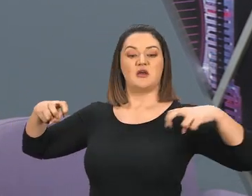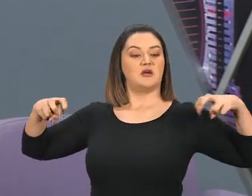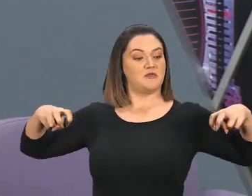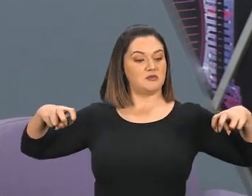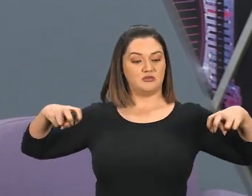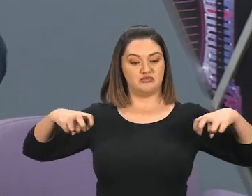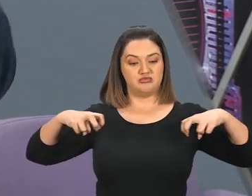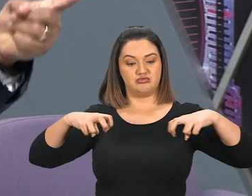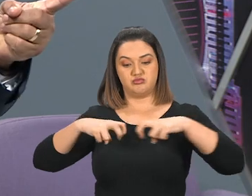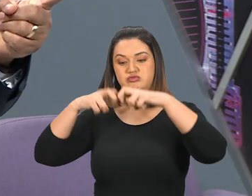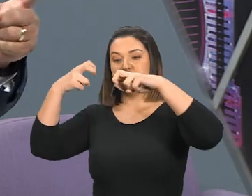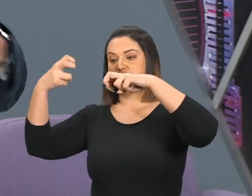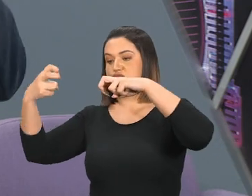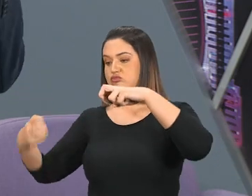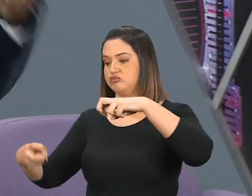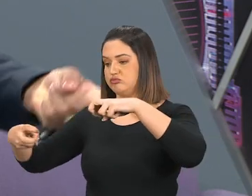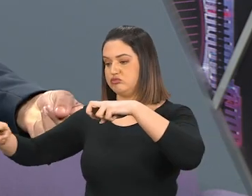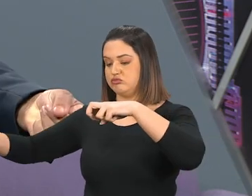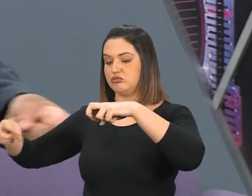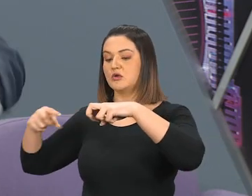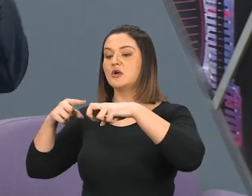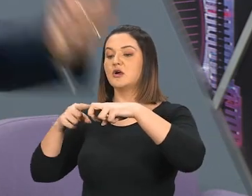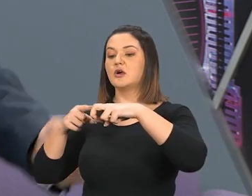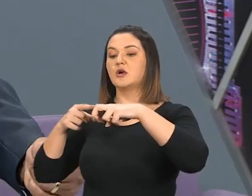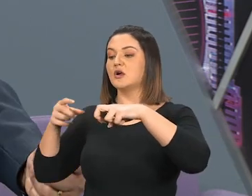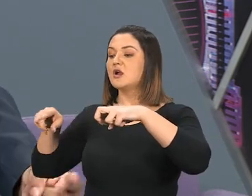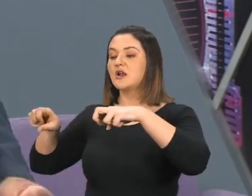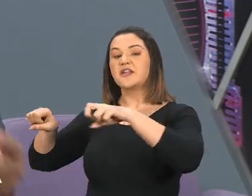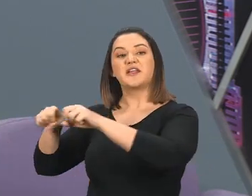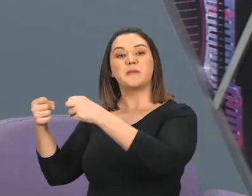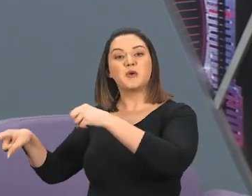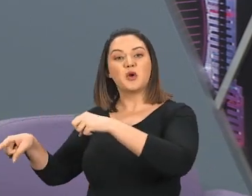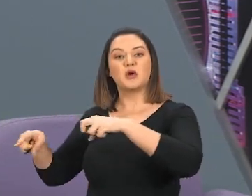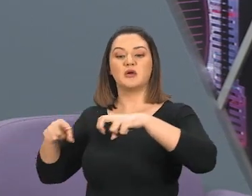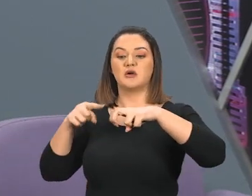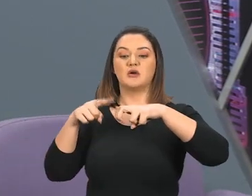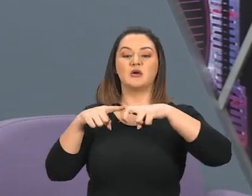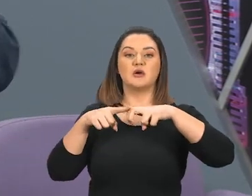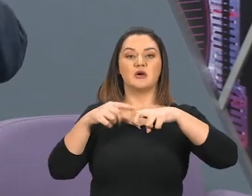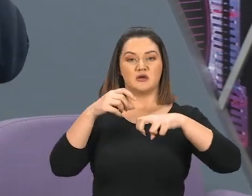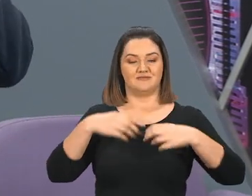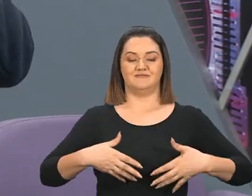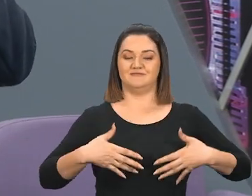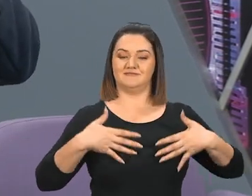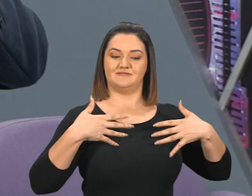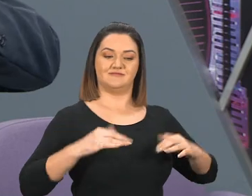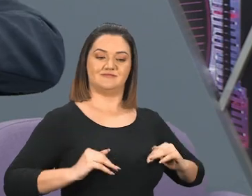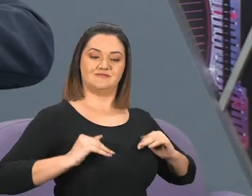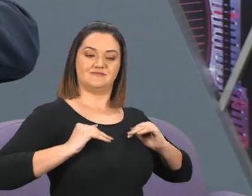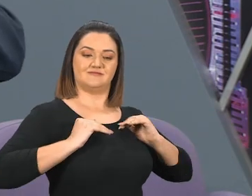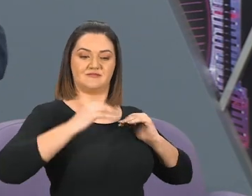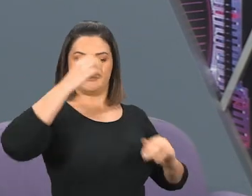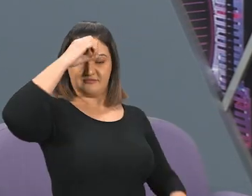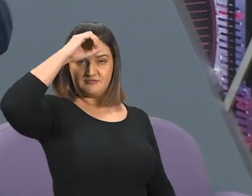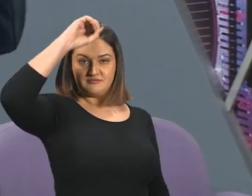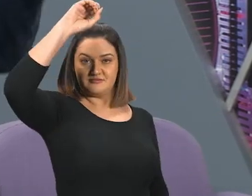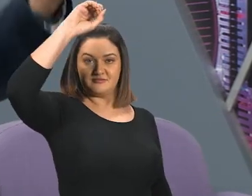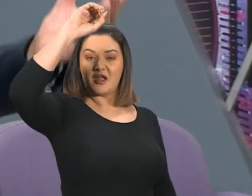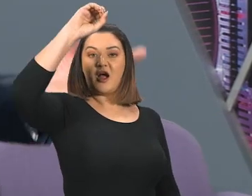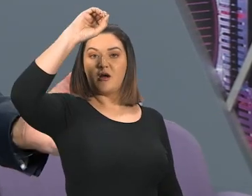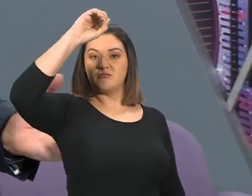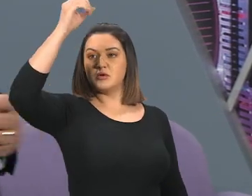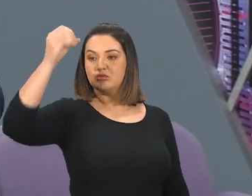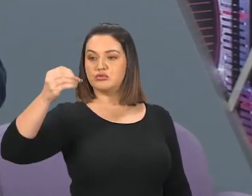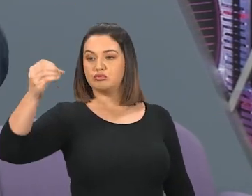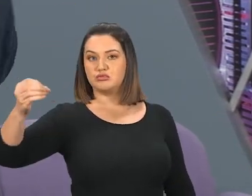num confronto com ele, O bode derrotou o carneiro, Jogou por terra, Quebrou os dois chifres, O bode se engrandeceu, Comemorou no auge da